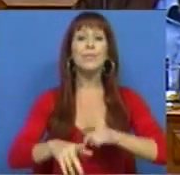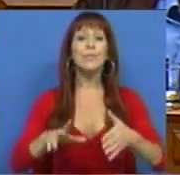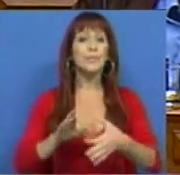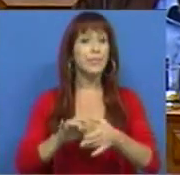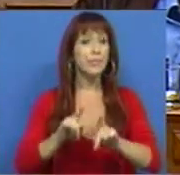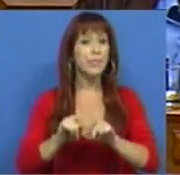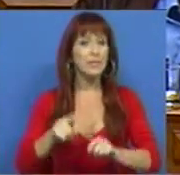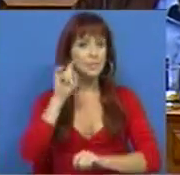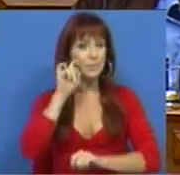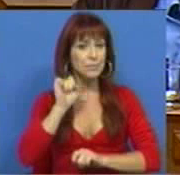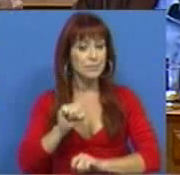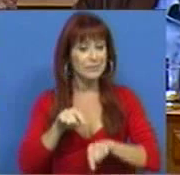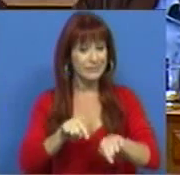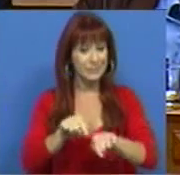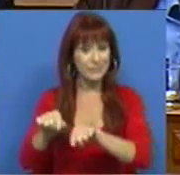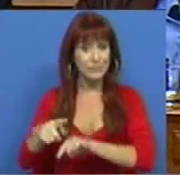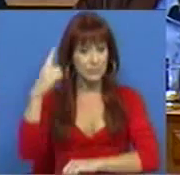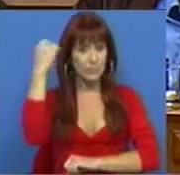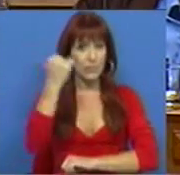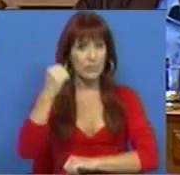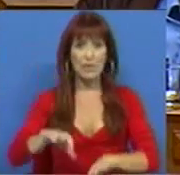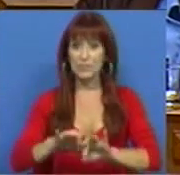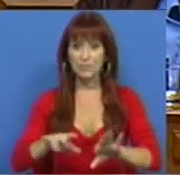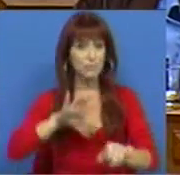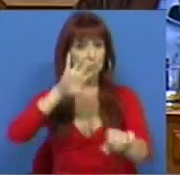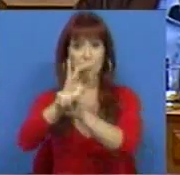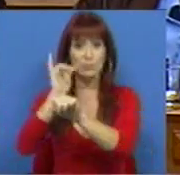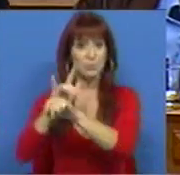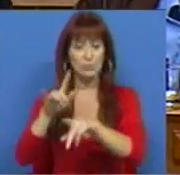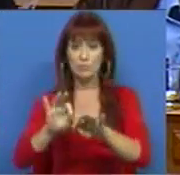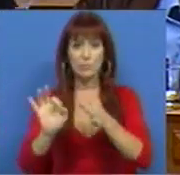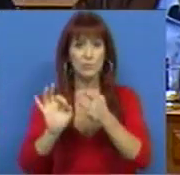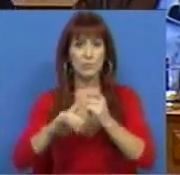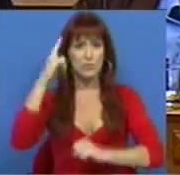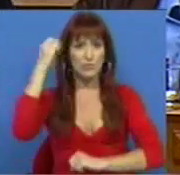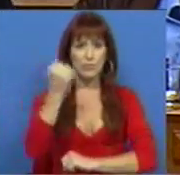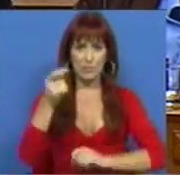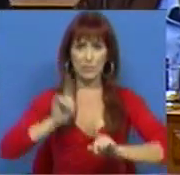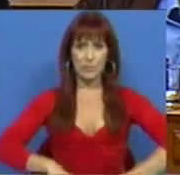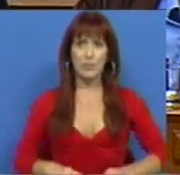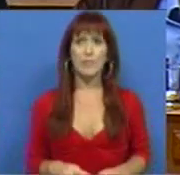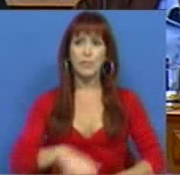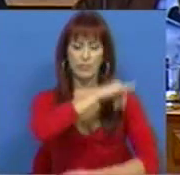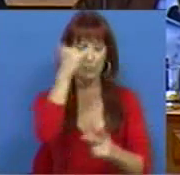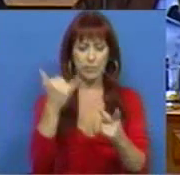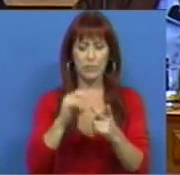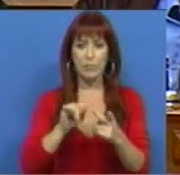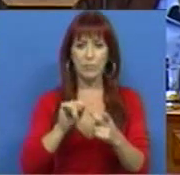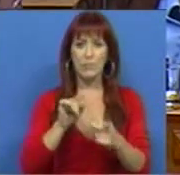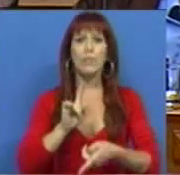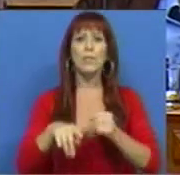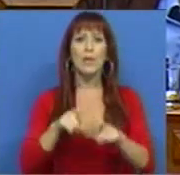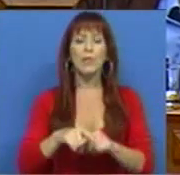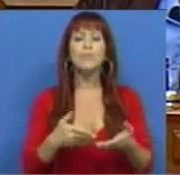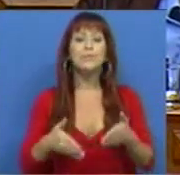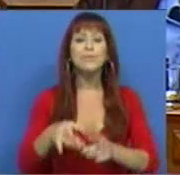respeito à prevenção deste tipo de criminalidade. como de outros tipos de criminalidade. O segundo aspecto prende-se com